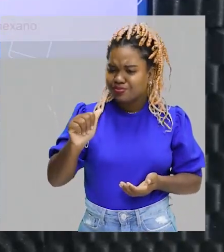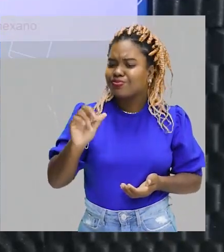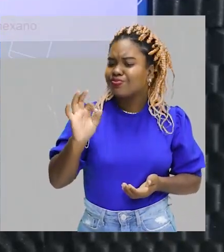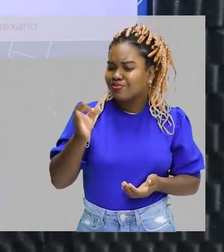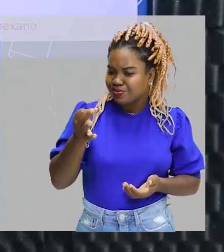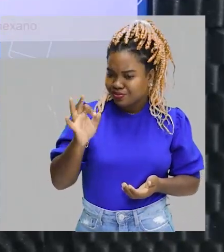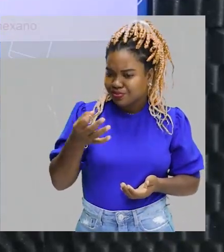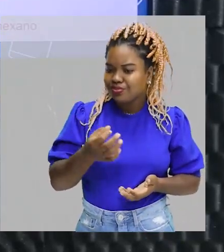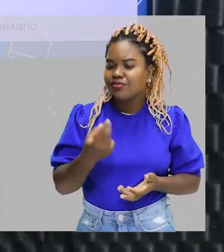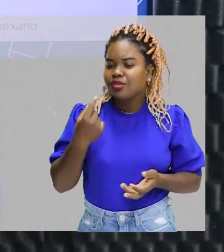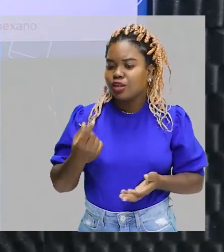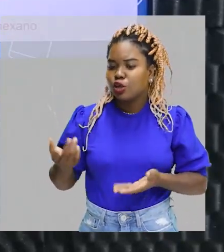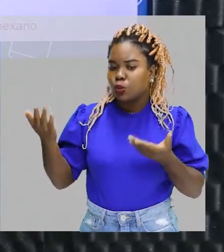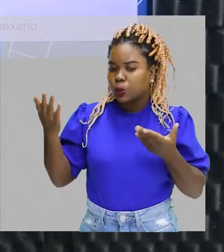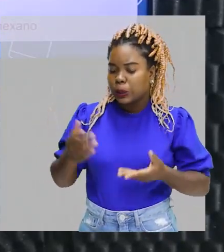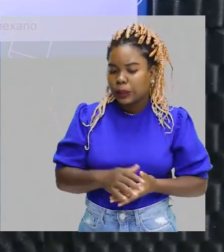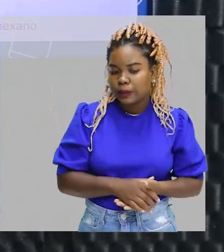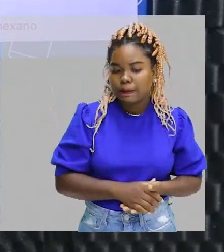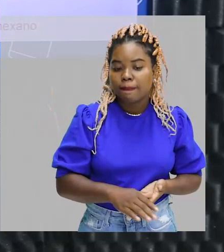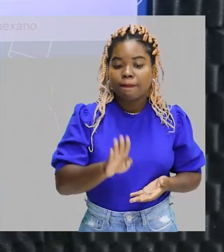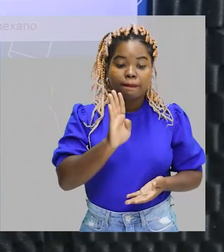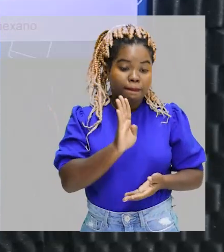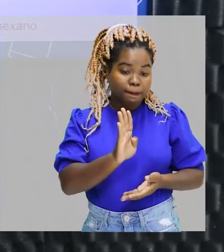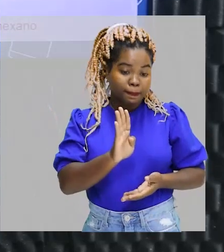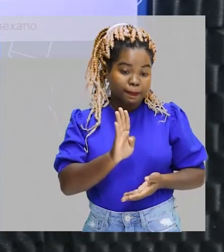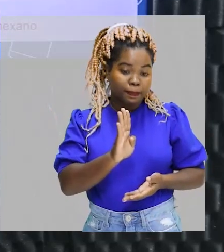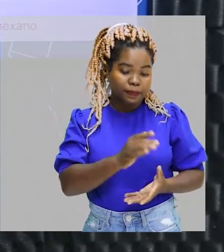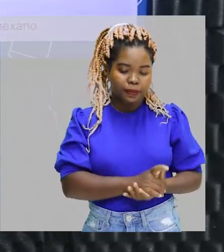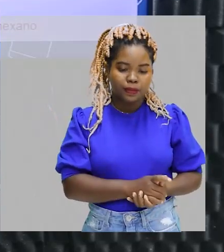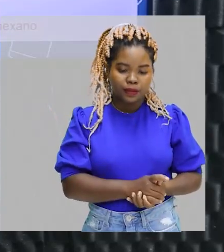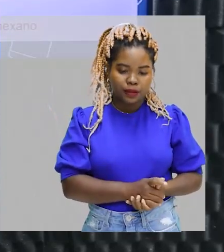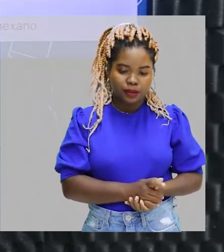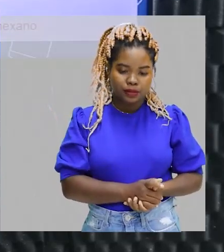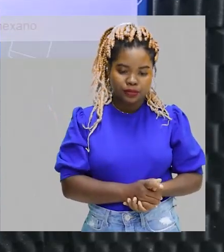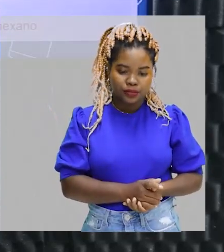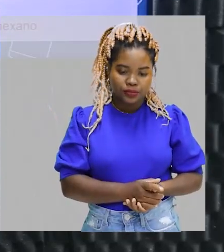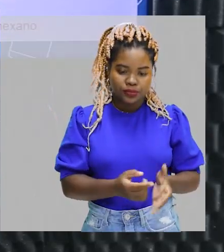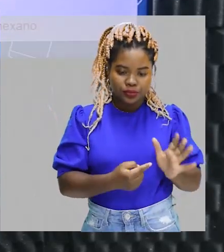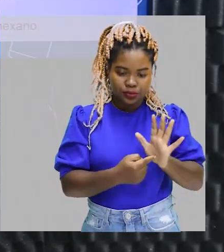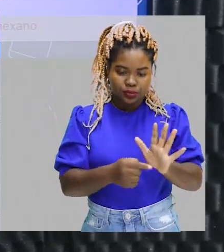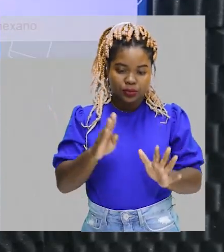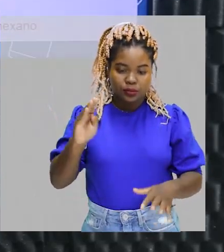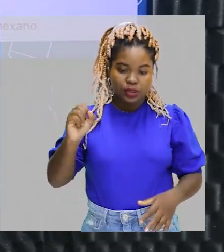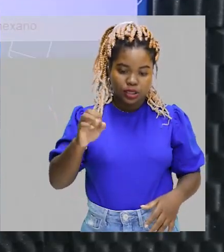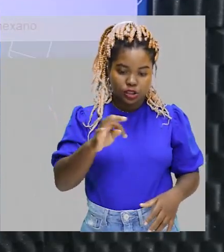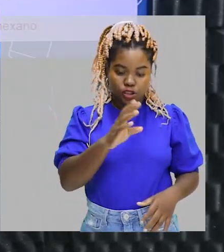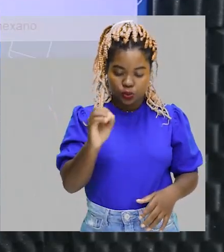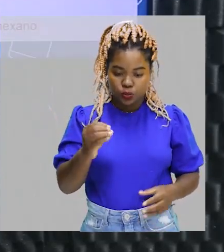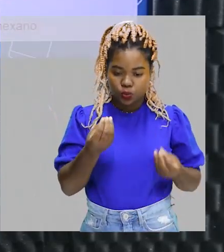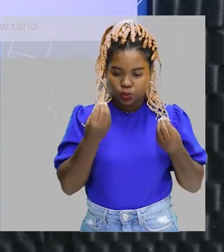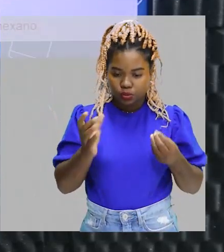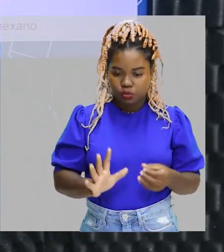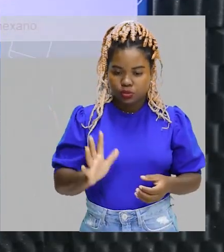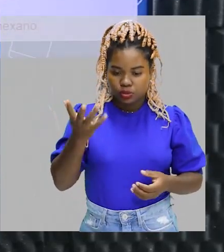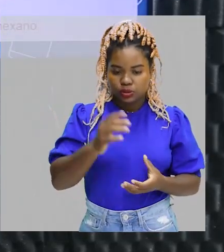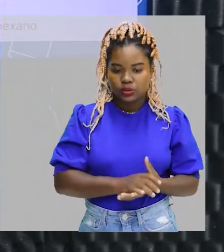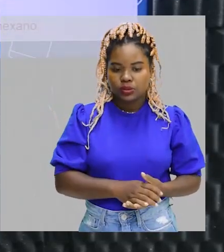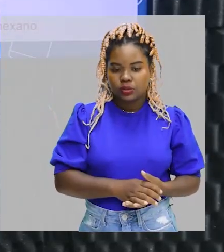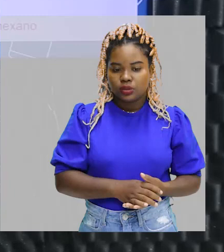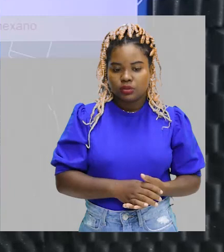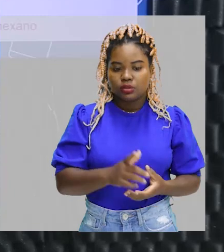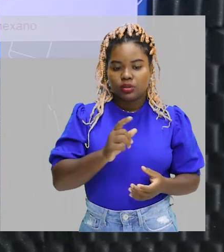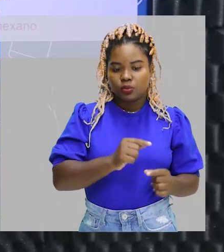alcano de três carbonos. Agora, aqui, a representação na forma de bastão. Olha só. Um,